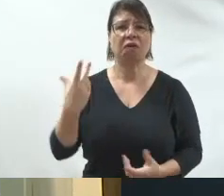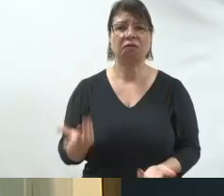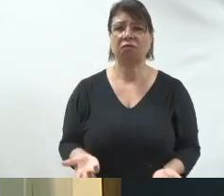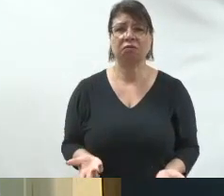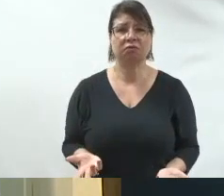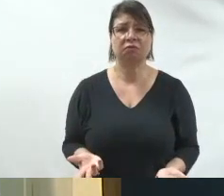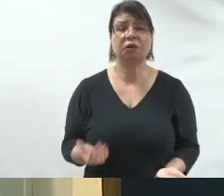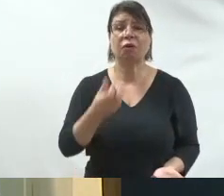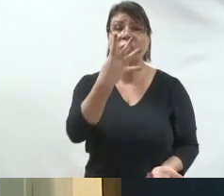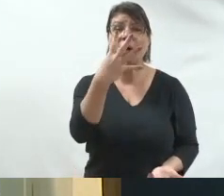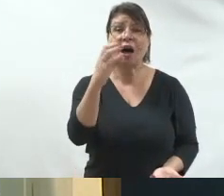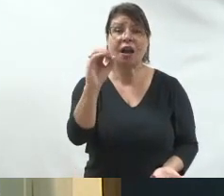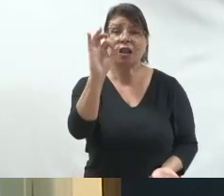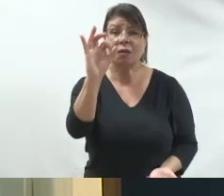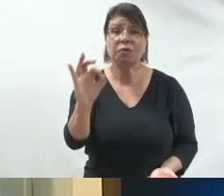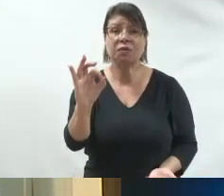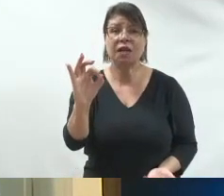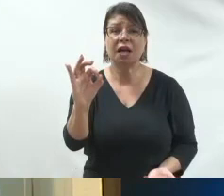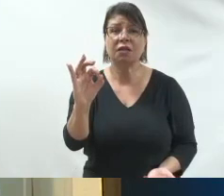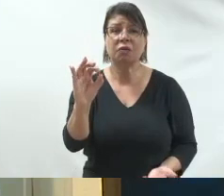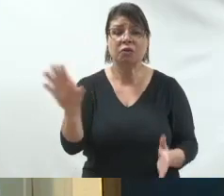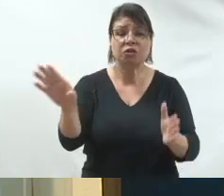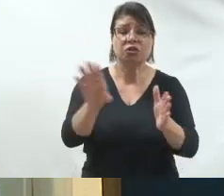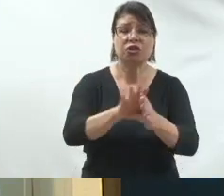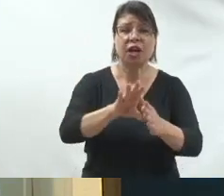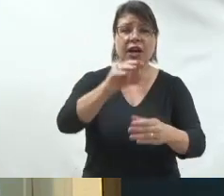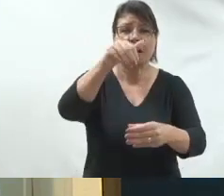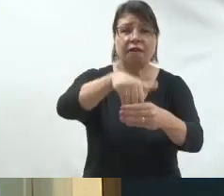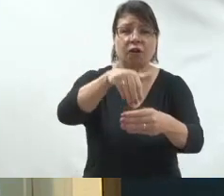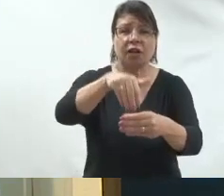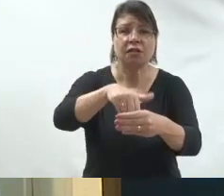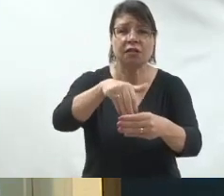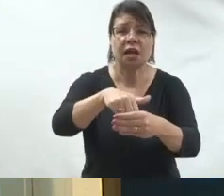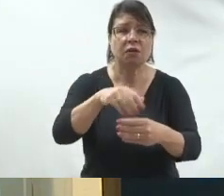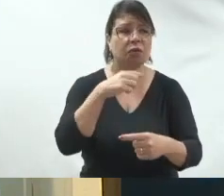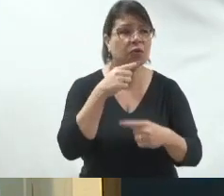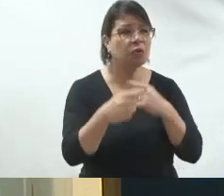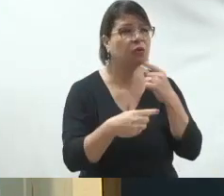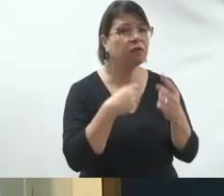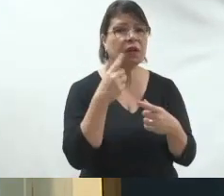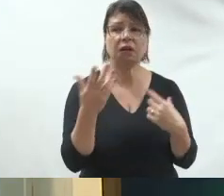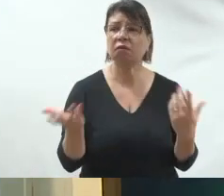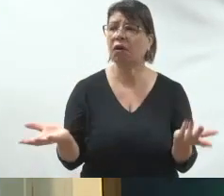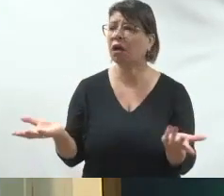Há uma dúvida do eleitor também. Então, se você chega no ápice com o seu nome